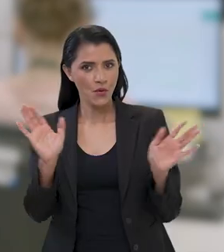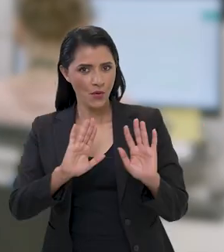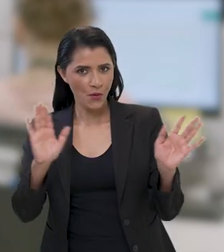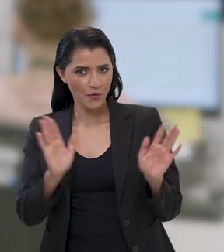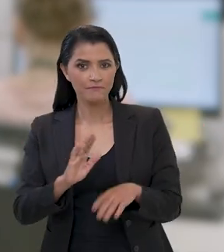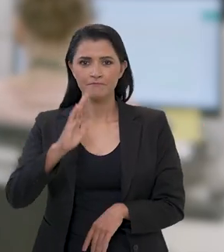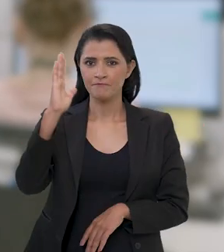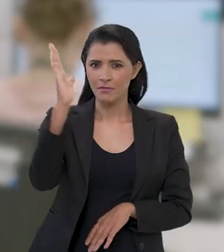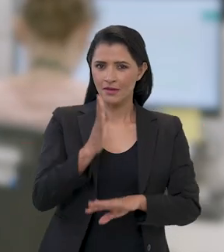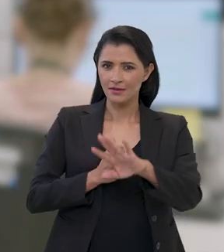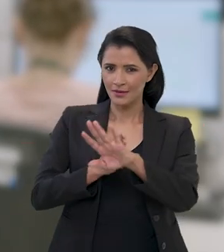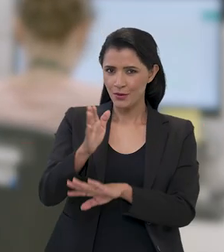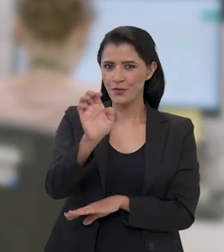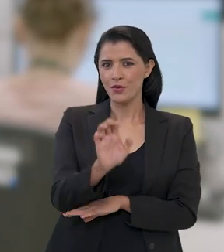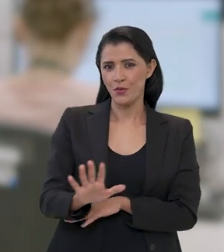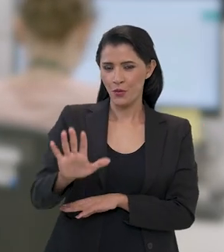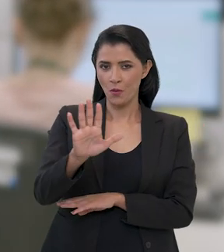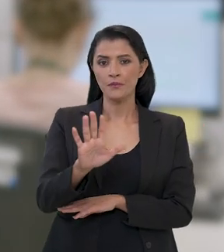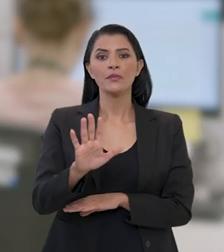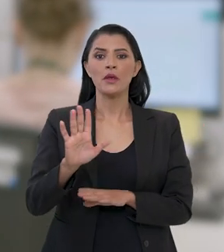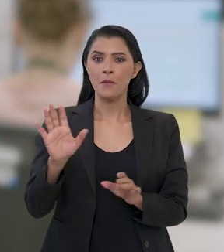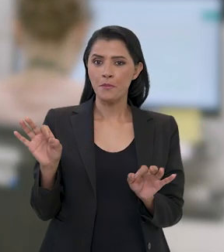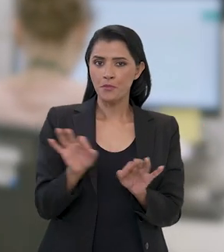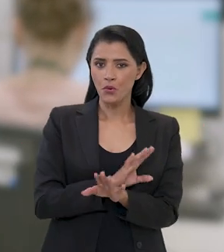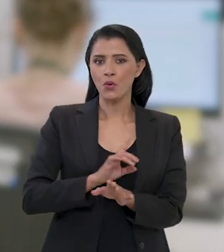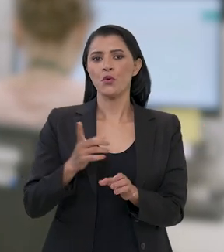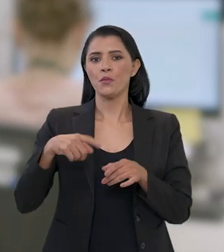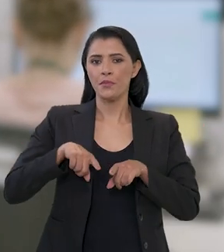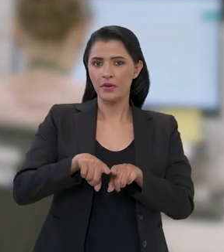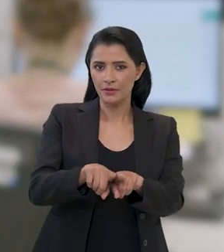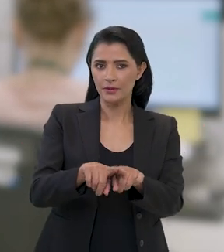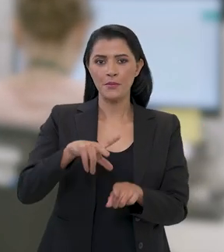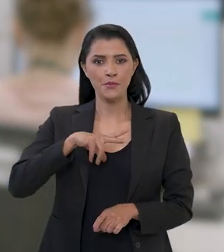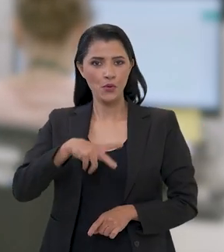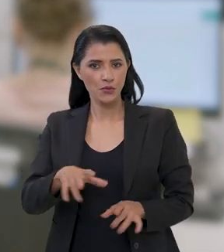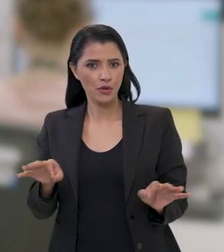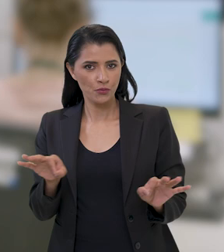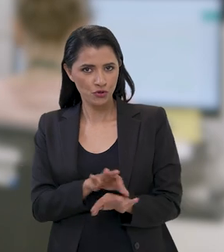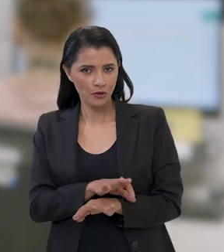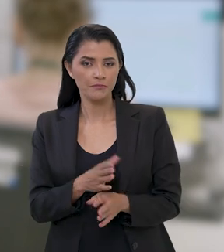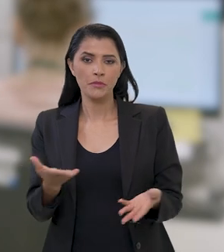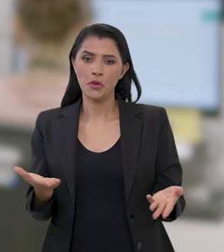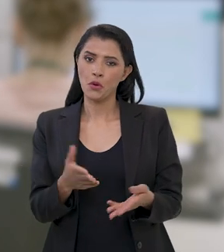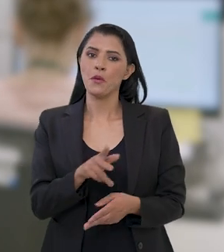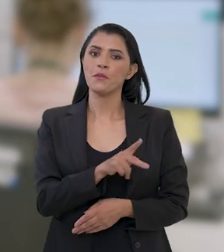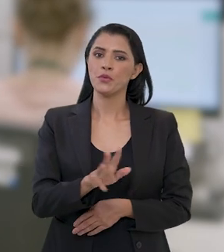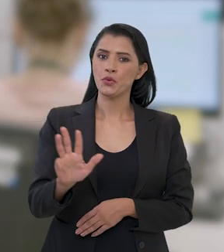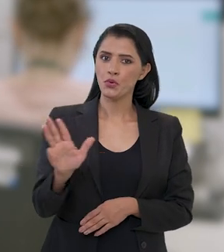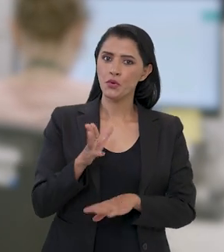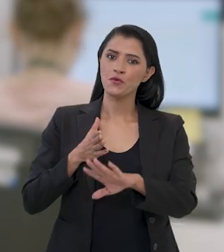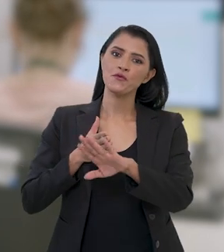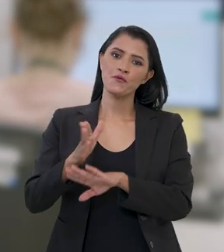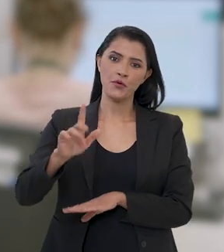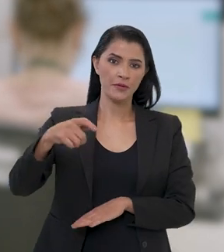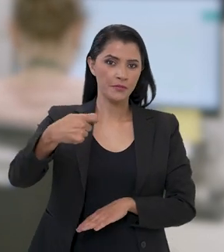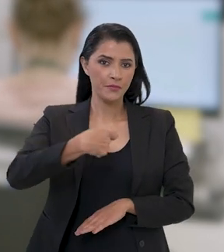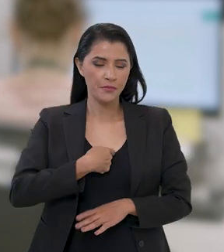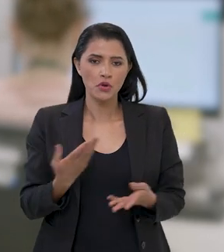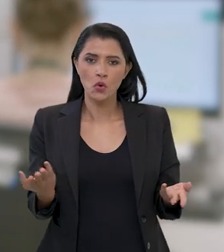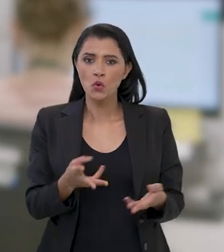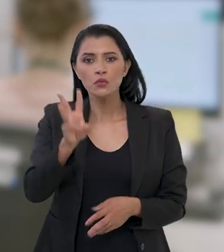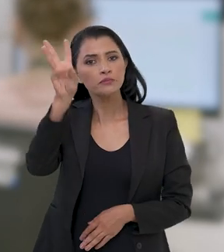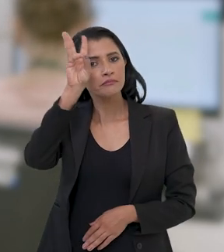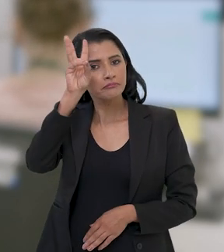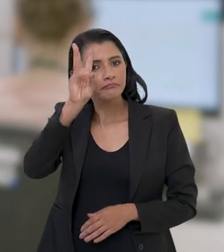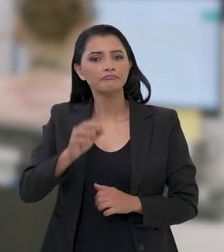Olá! Brasil na Europa! Após firmar novas parcerias em Portugal nos últimos dias, o presidente Lula chegou à